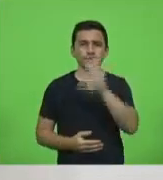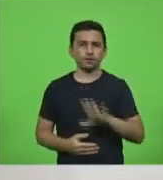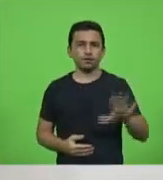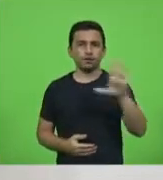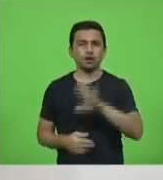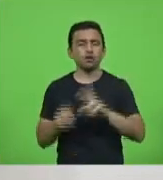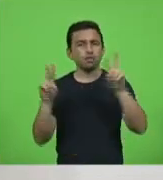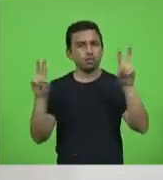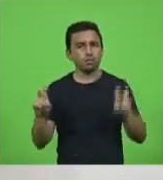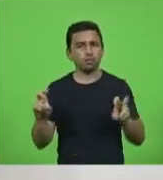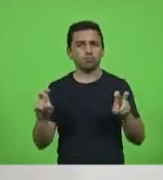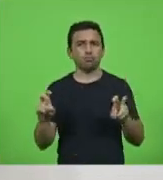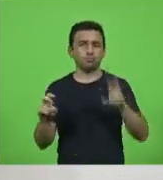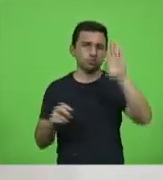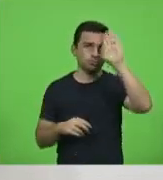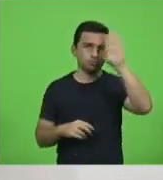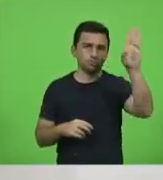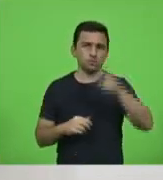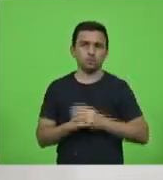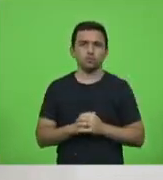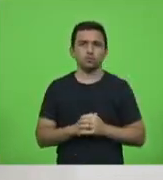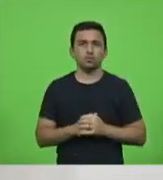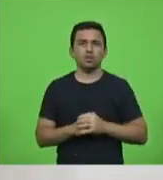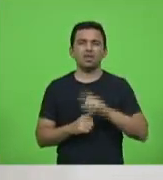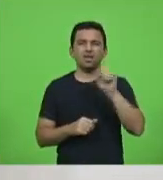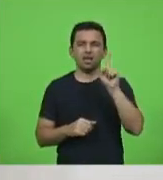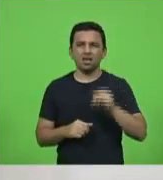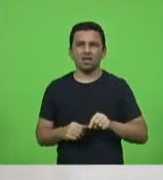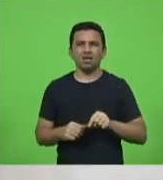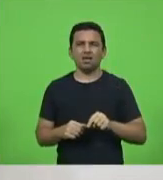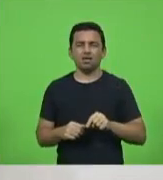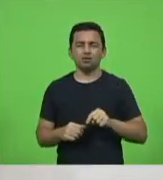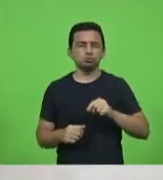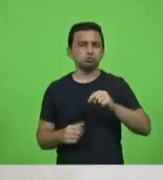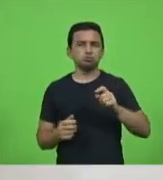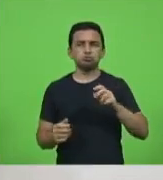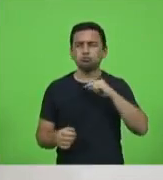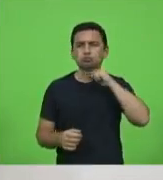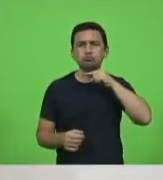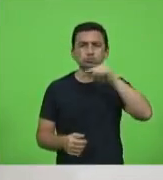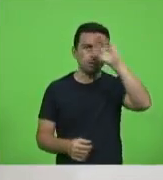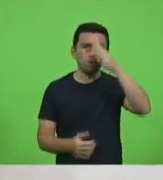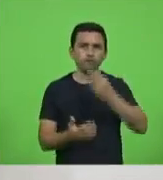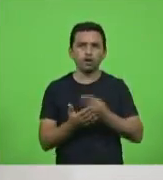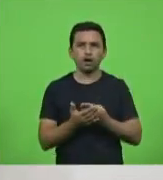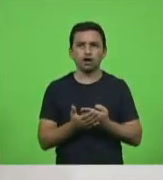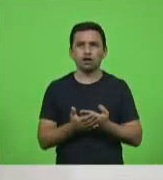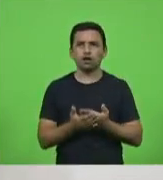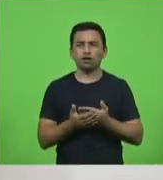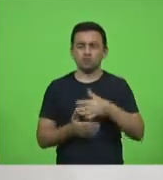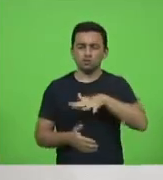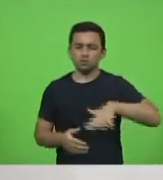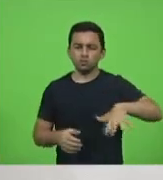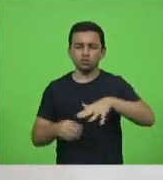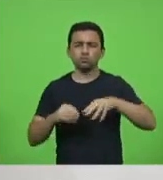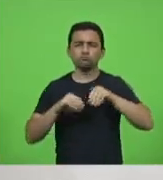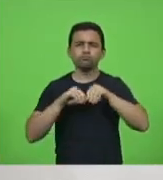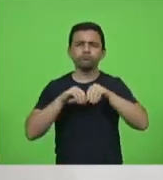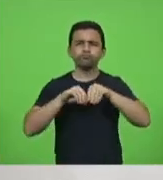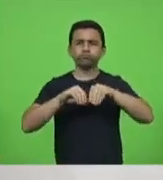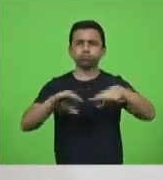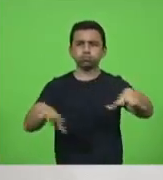questão em específico, na questão da descredibilização da política de distribuição das